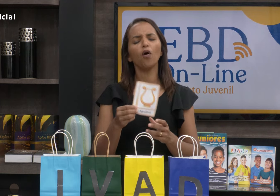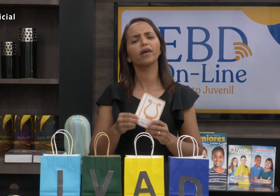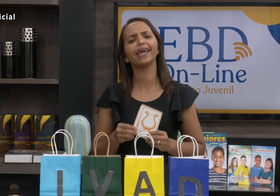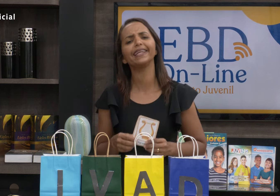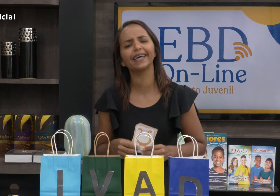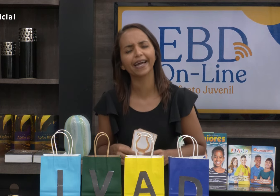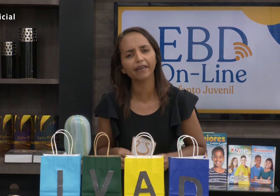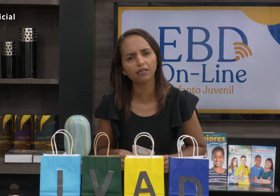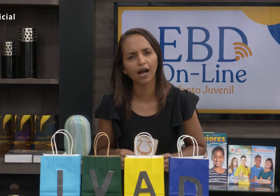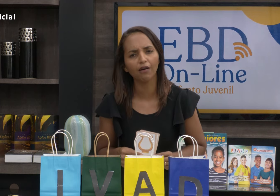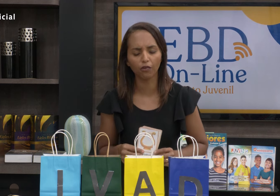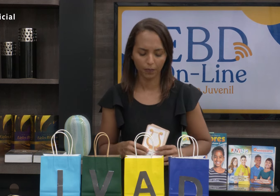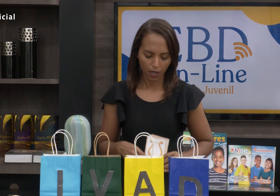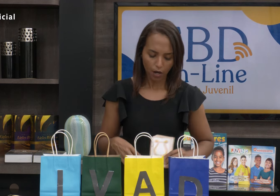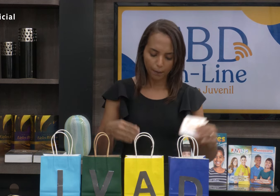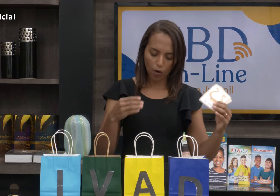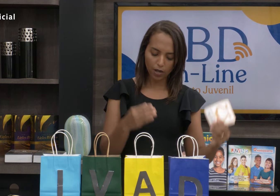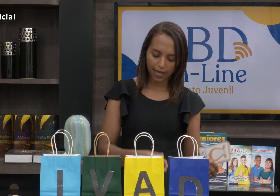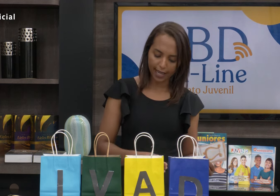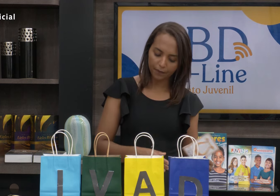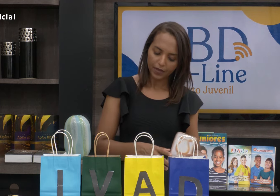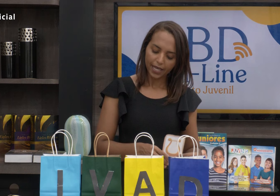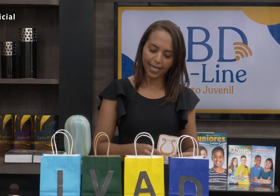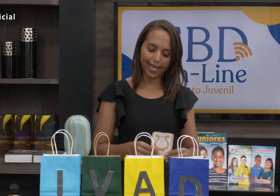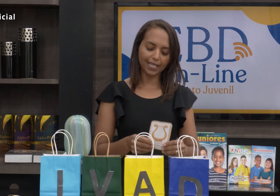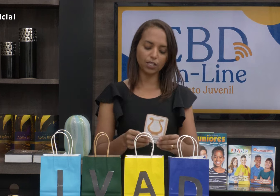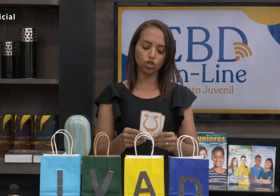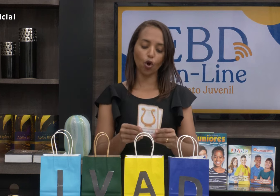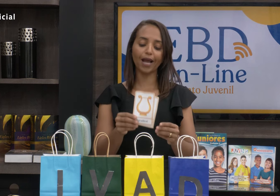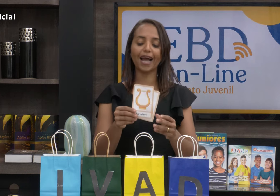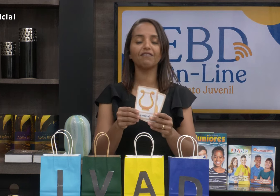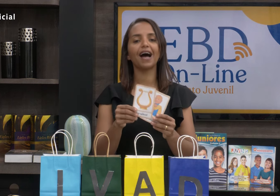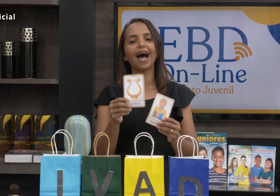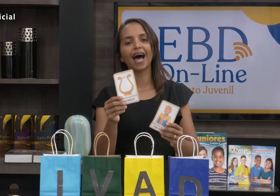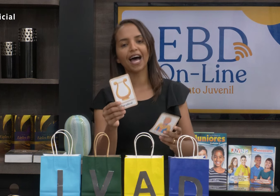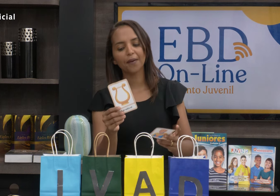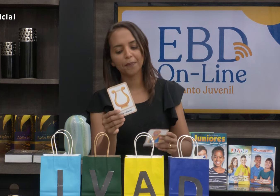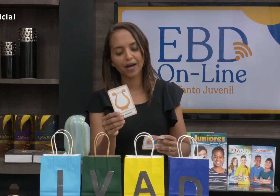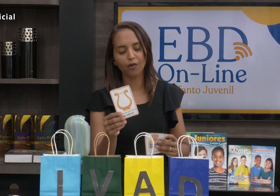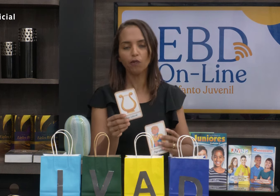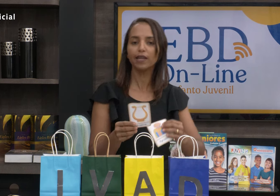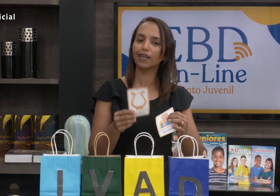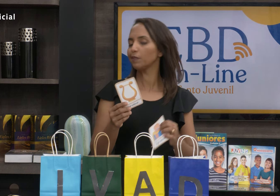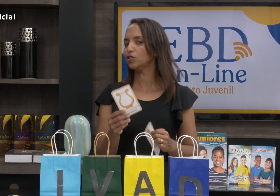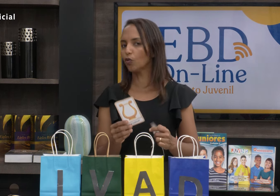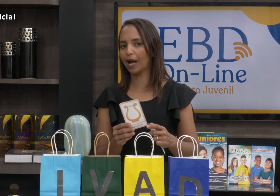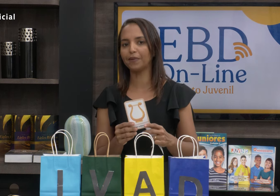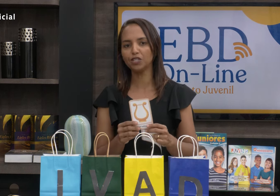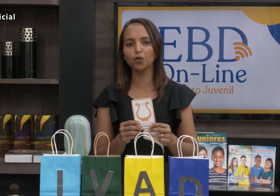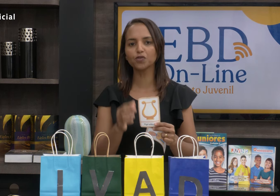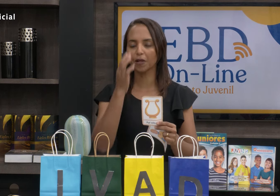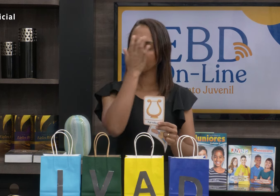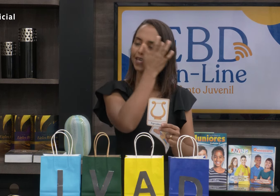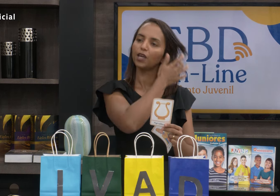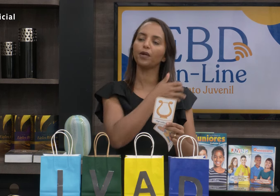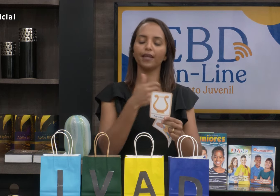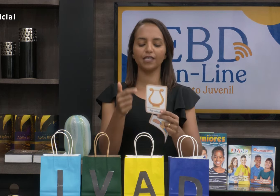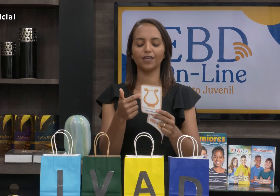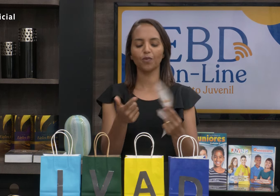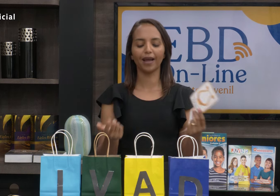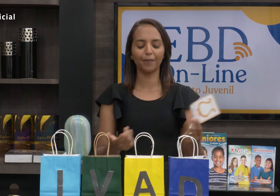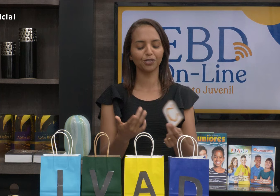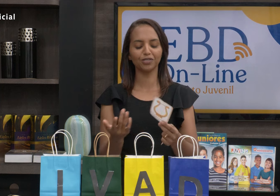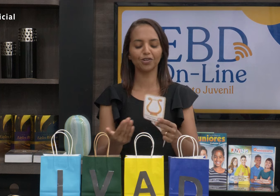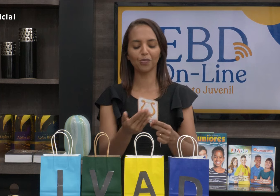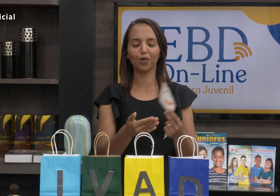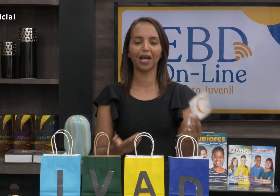agradável. Por que ele era agradável? Porque ele tocava a harpa ou ele era habilidoso, né? Eu queria